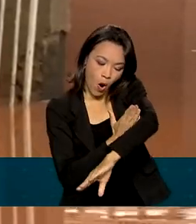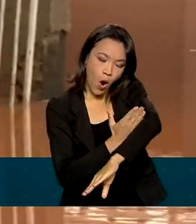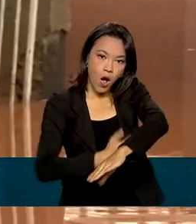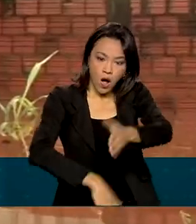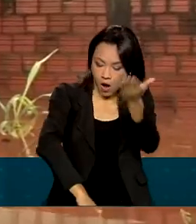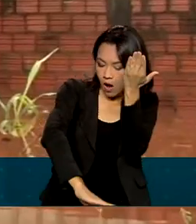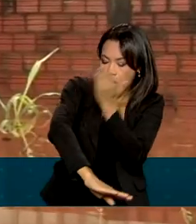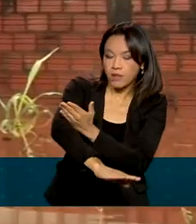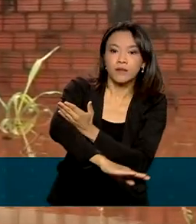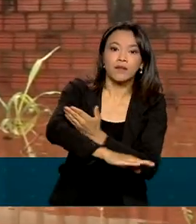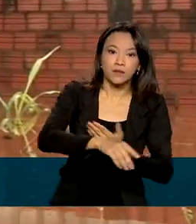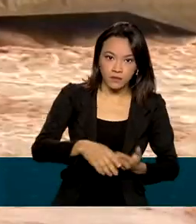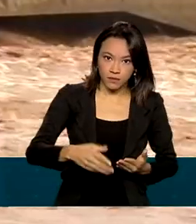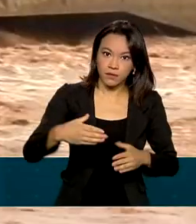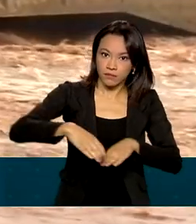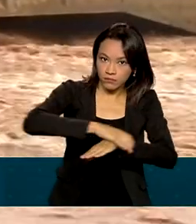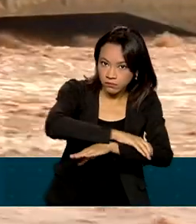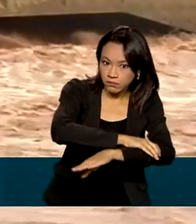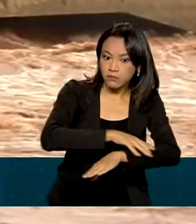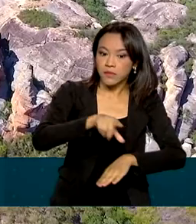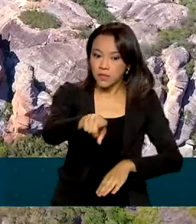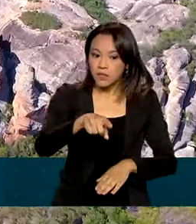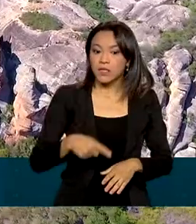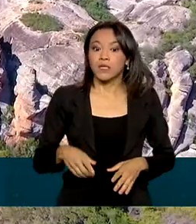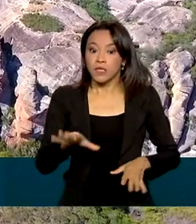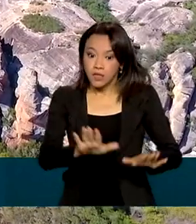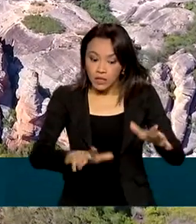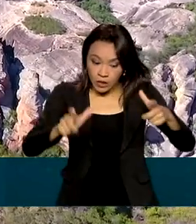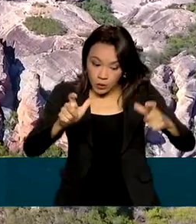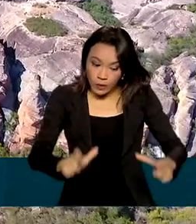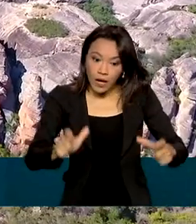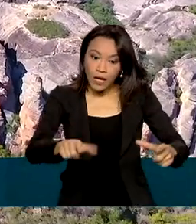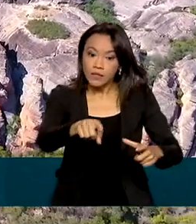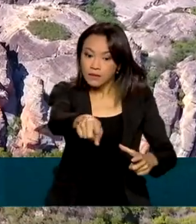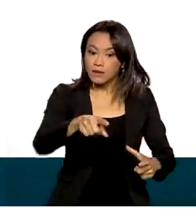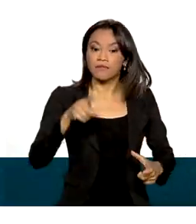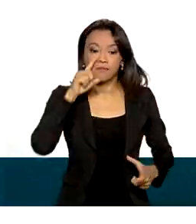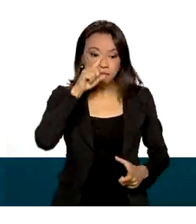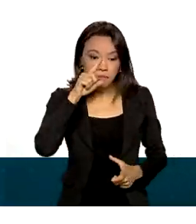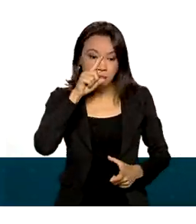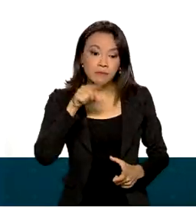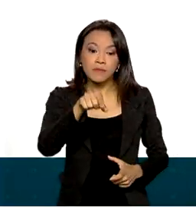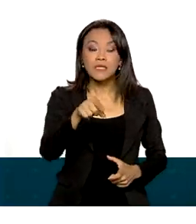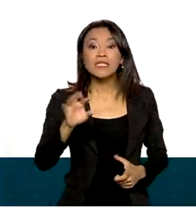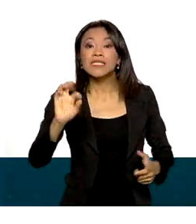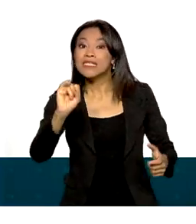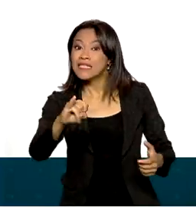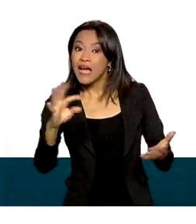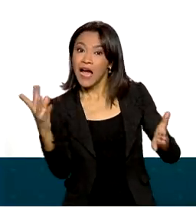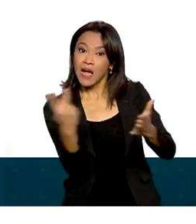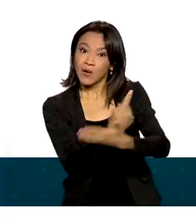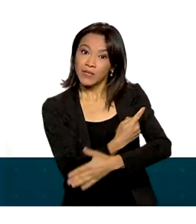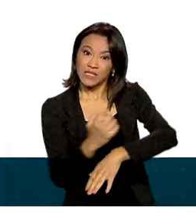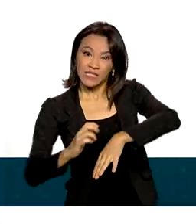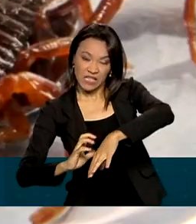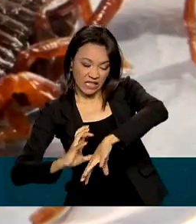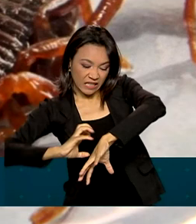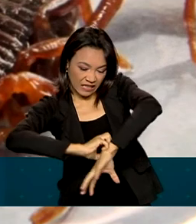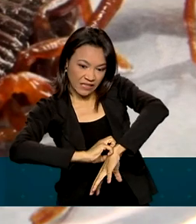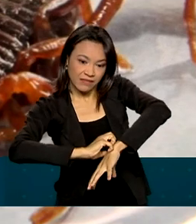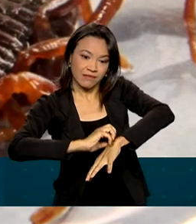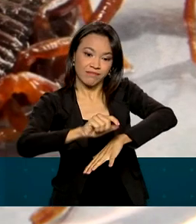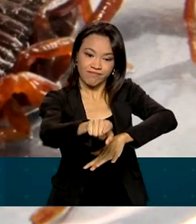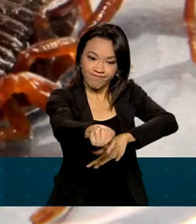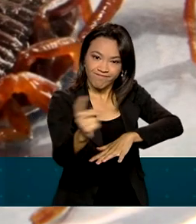perneira em locais de alagamentos ou caminhadas florestais. Em caso de picada de animal peçonhento,